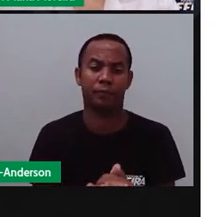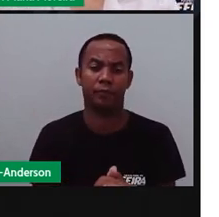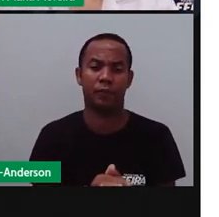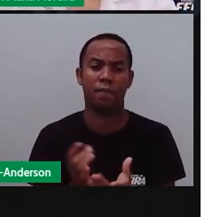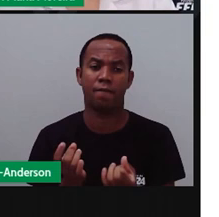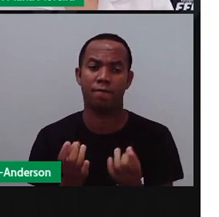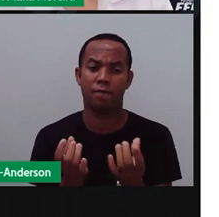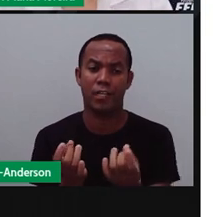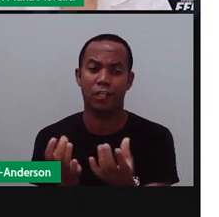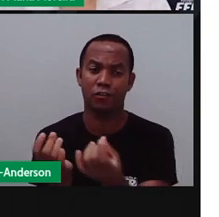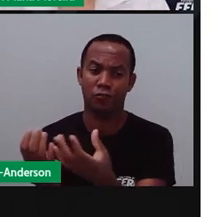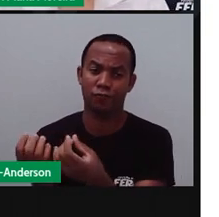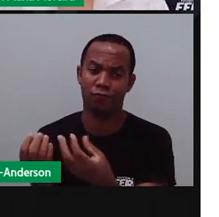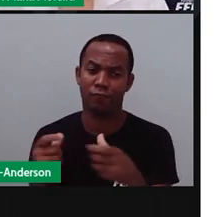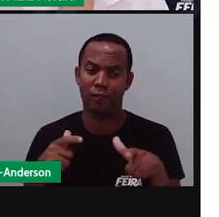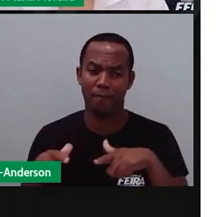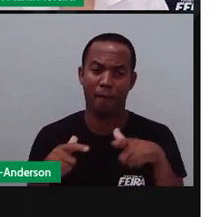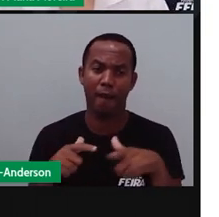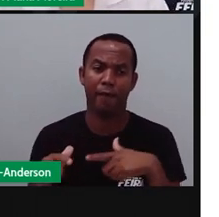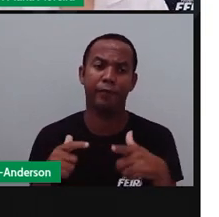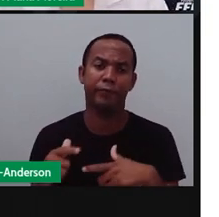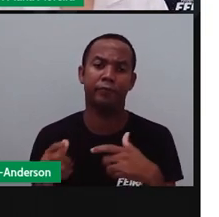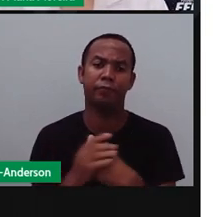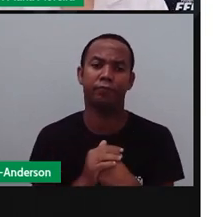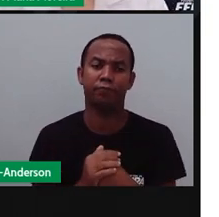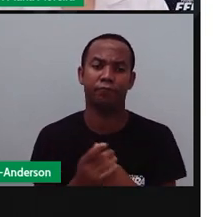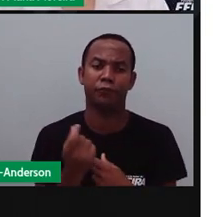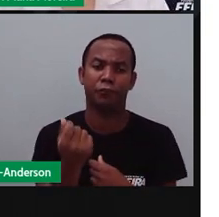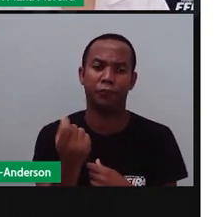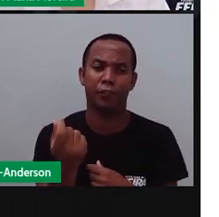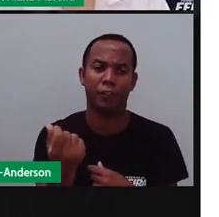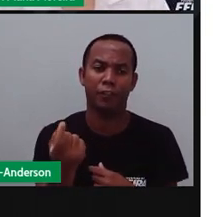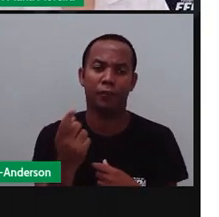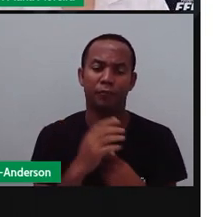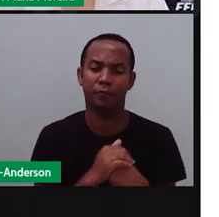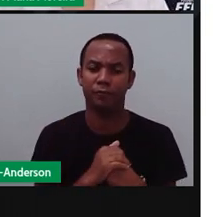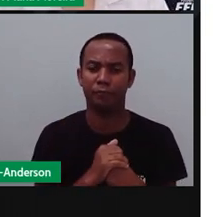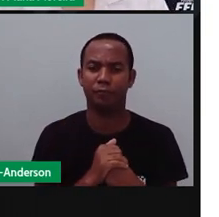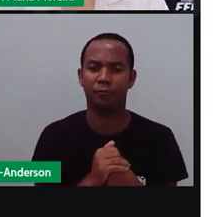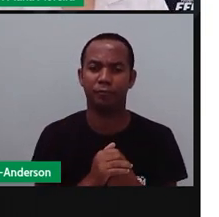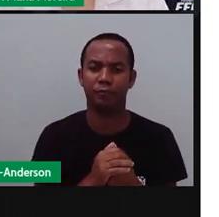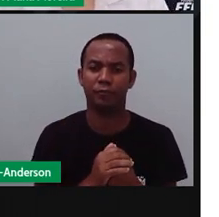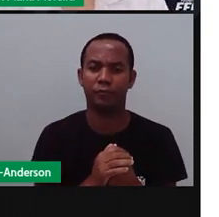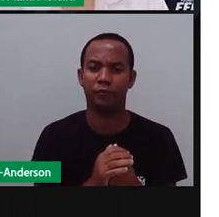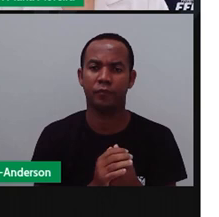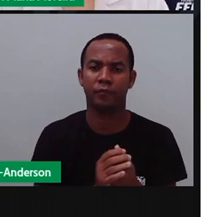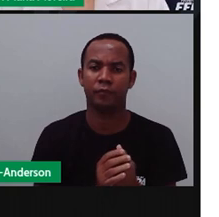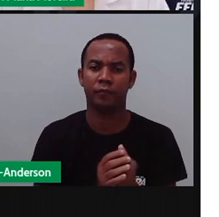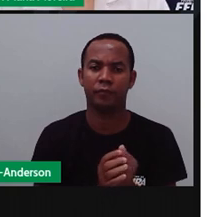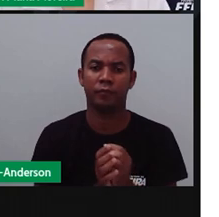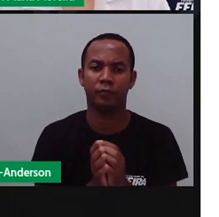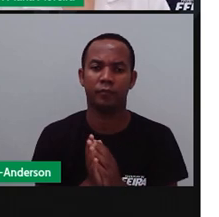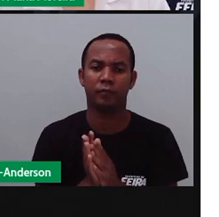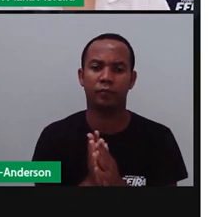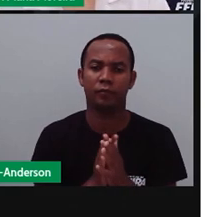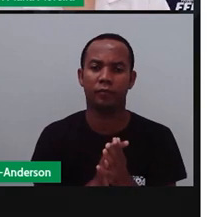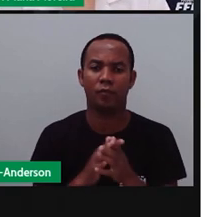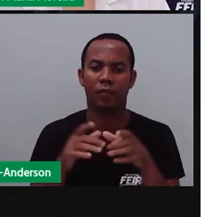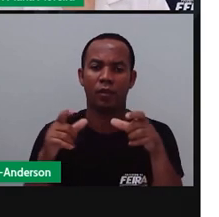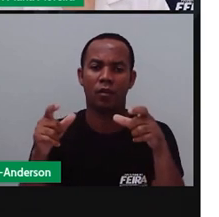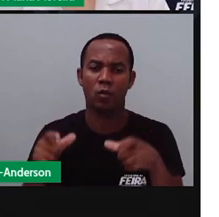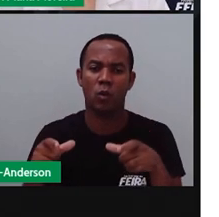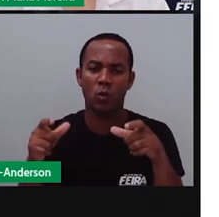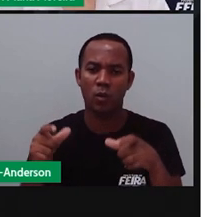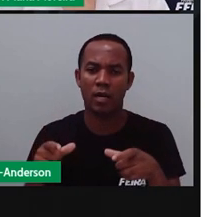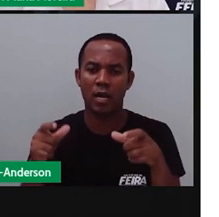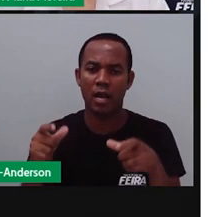O comércio, né? O trabalho, a renda. Deixa eu mudar aqui. O local,